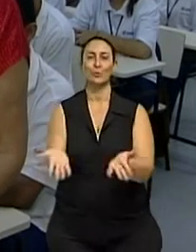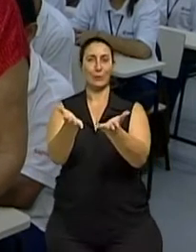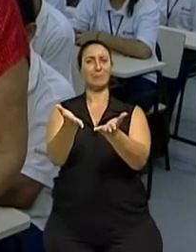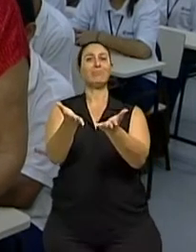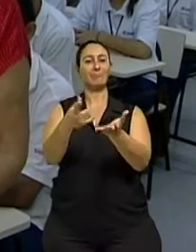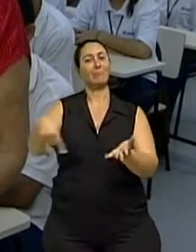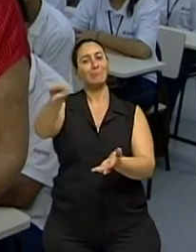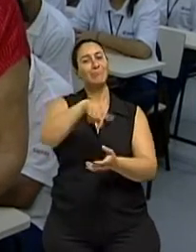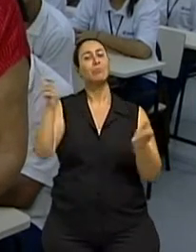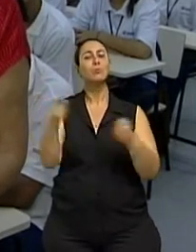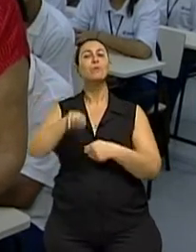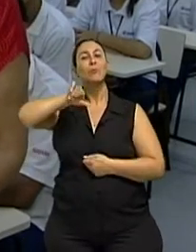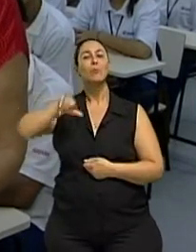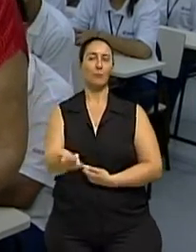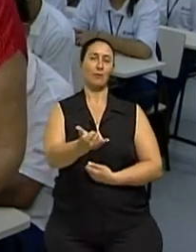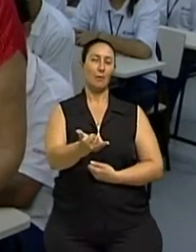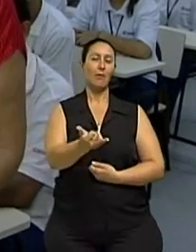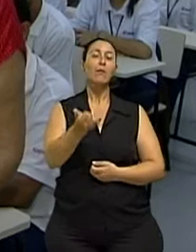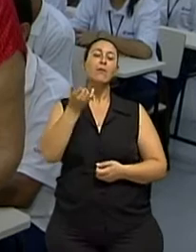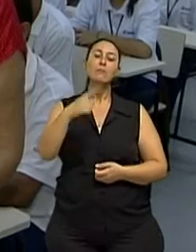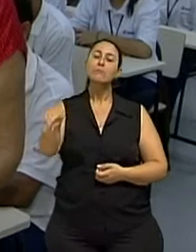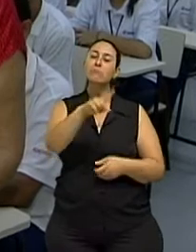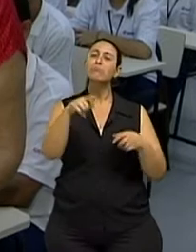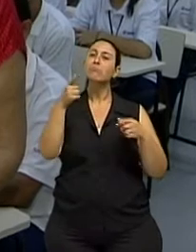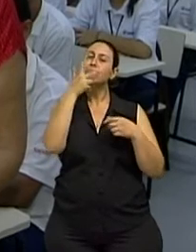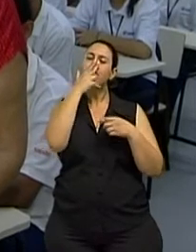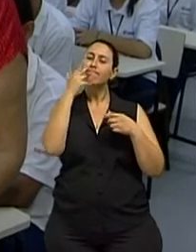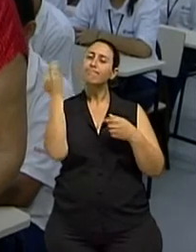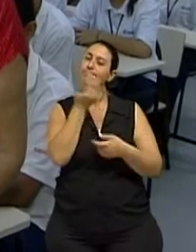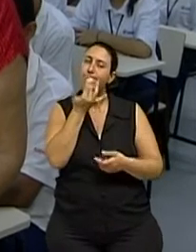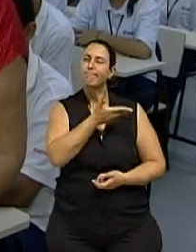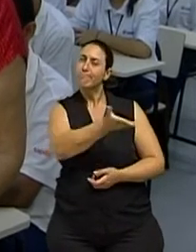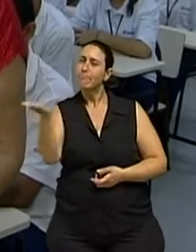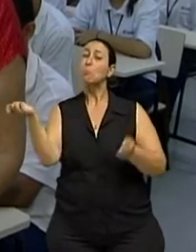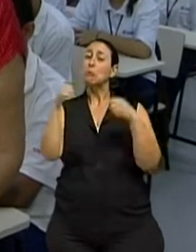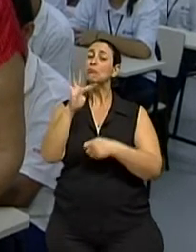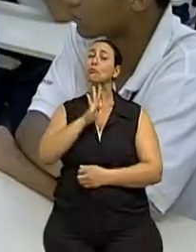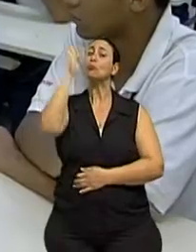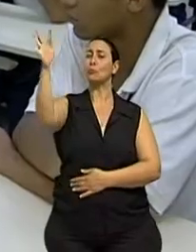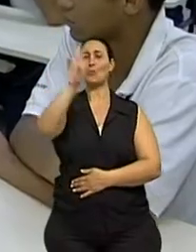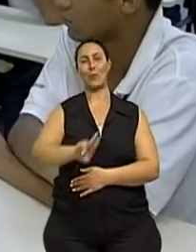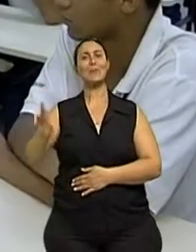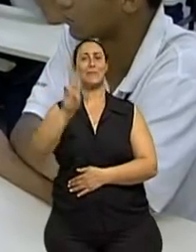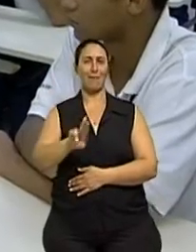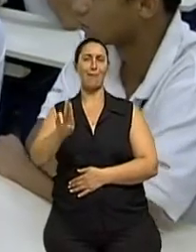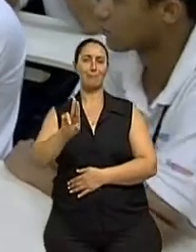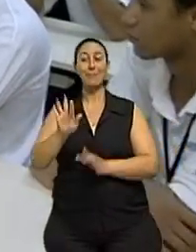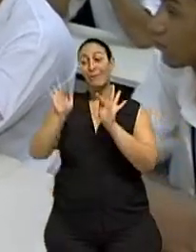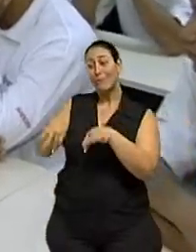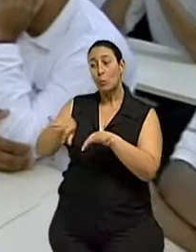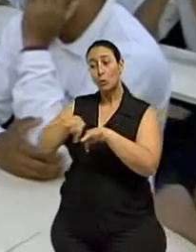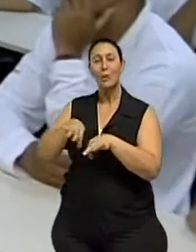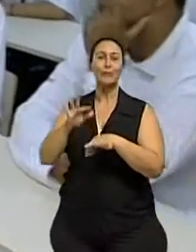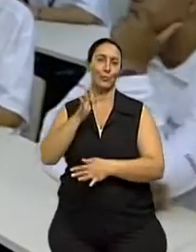possam aproveitar e convencê-los de que eles irão usar isso na vida deles após saírem do Projeto Pescar.